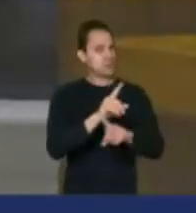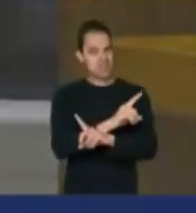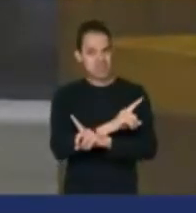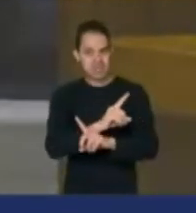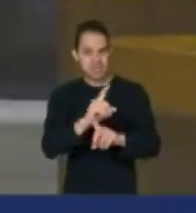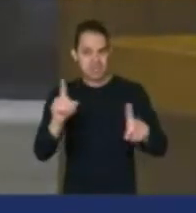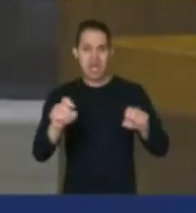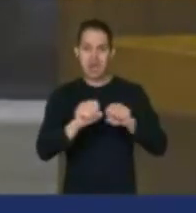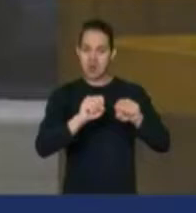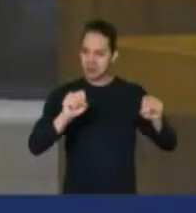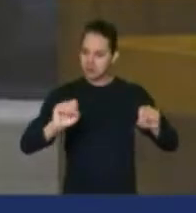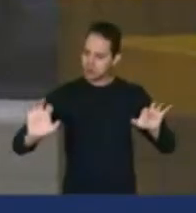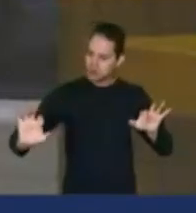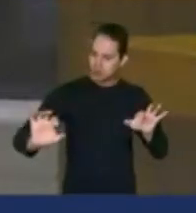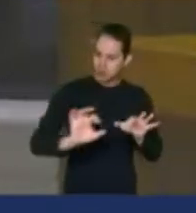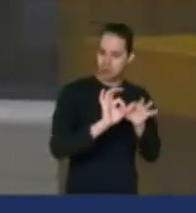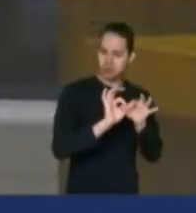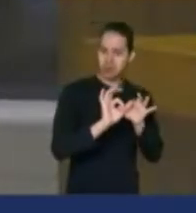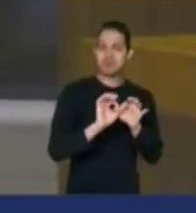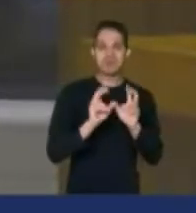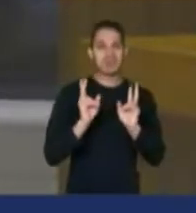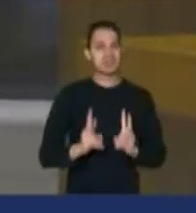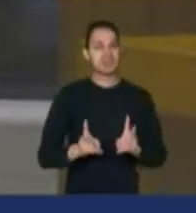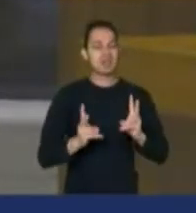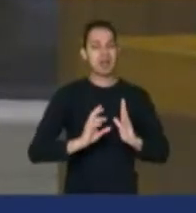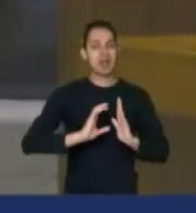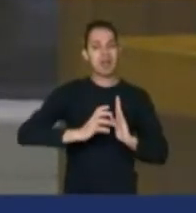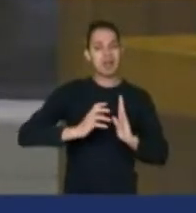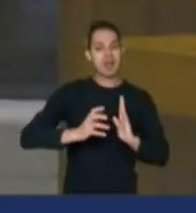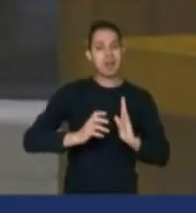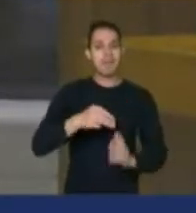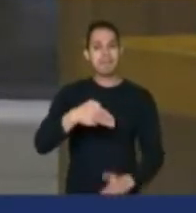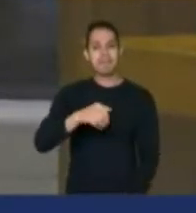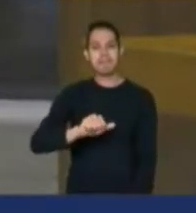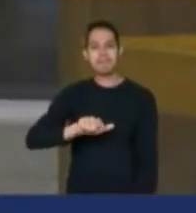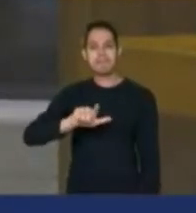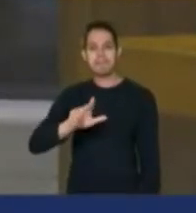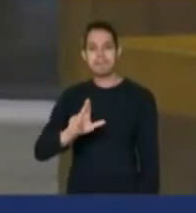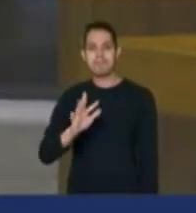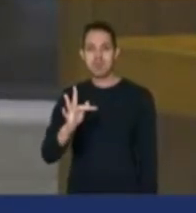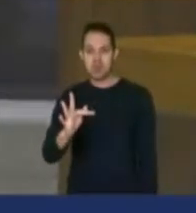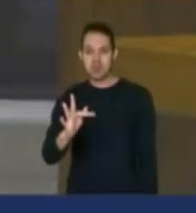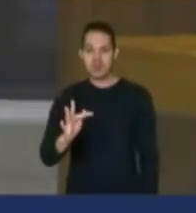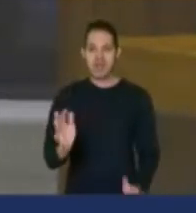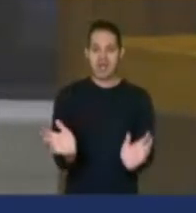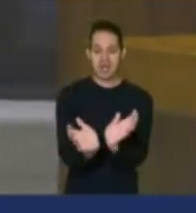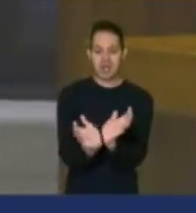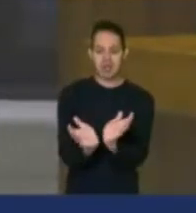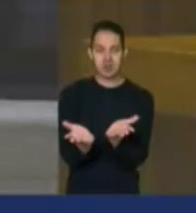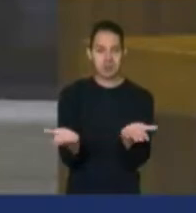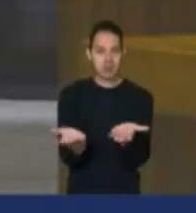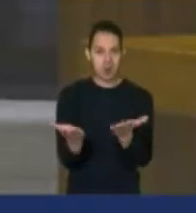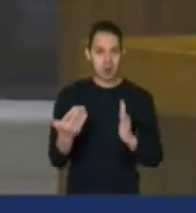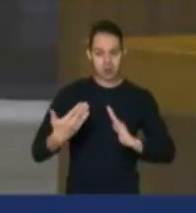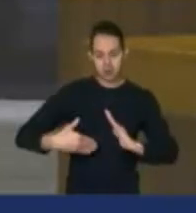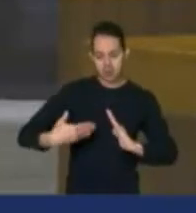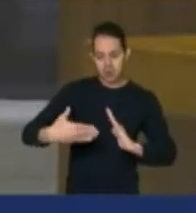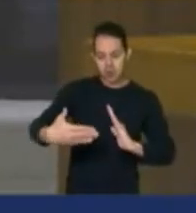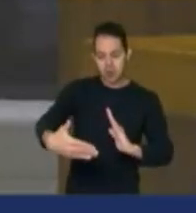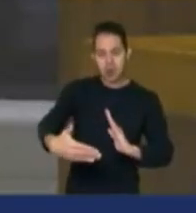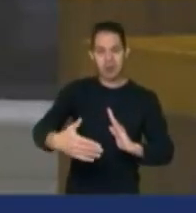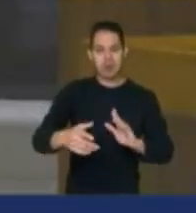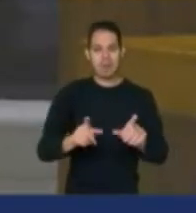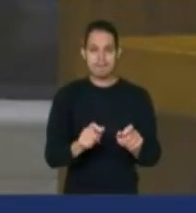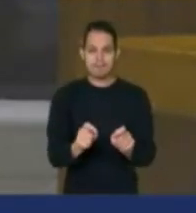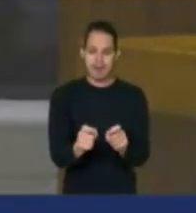foi antissistema. Ele foi ligado sempre para o partido do Maluf, dessa turma que está hoje na Casa Civil, que preside essa